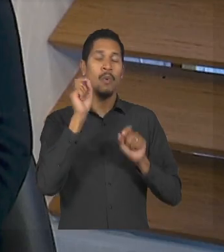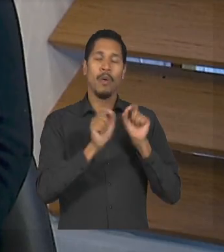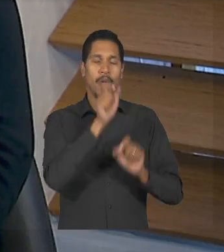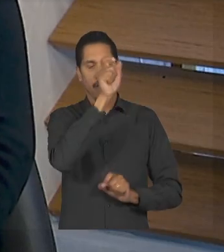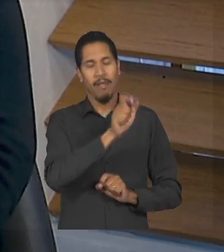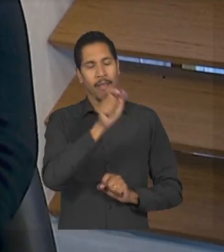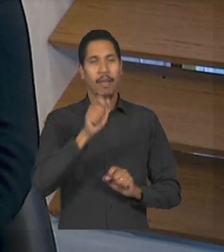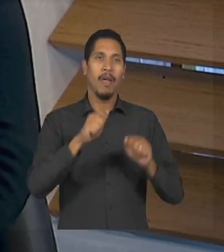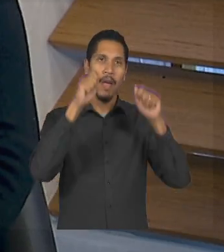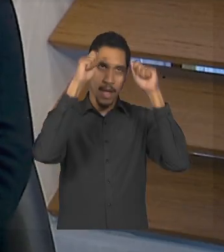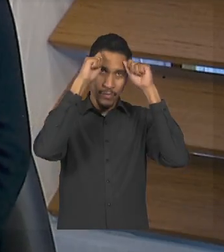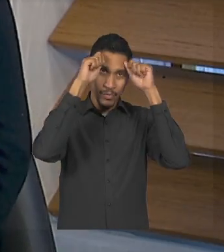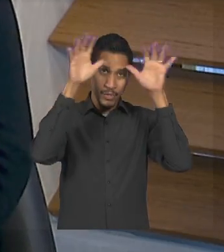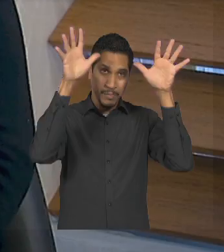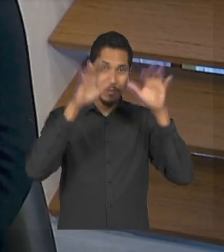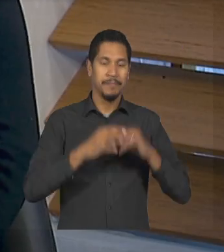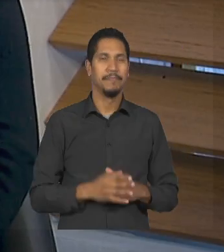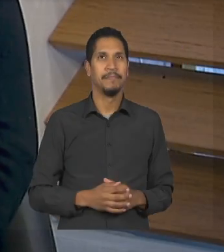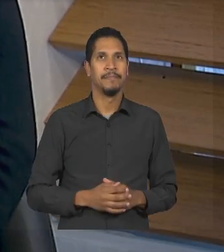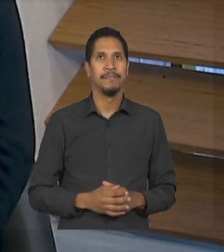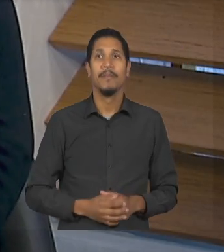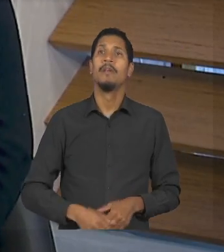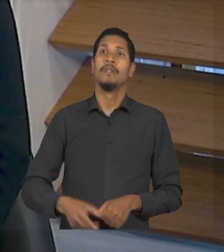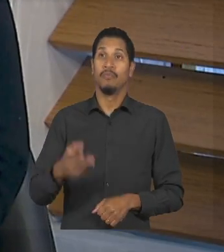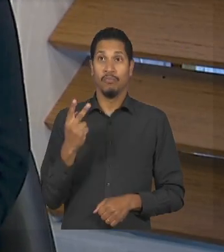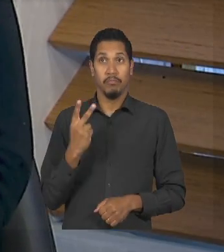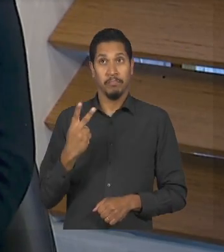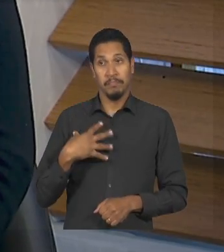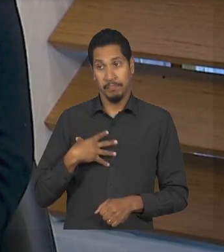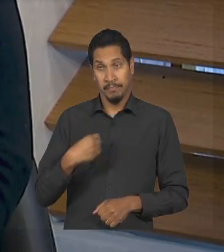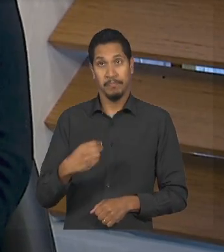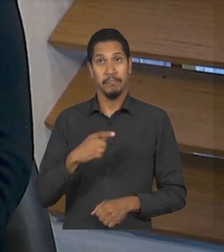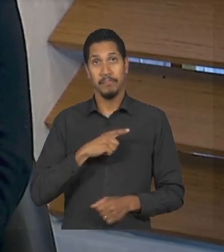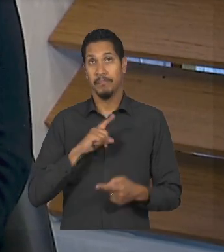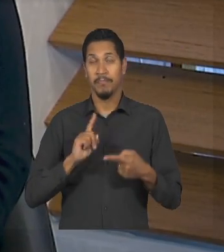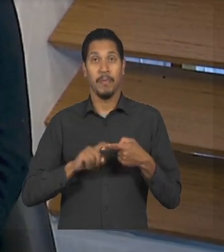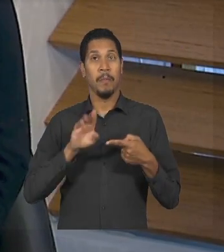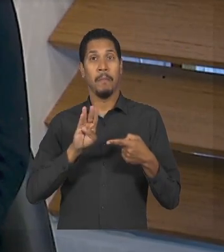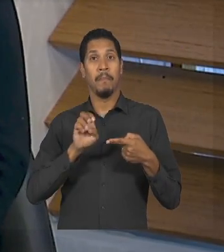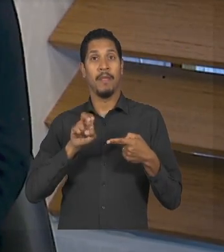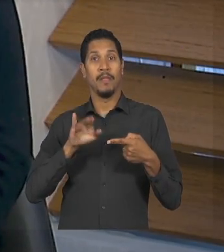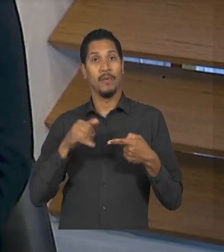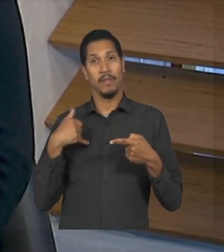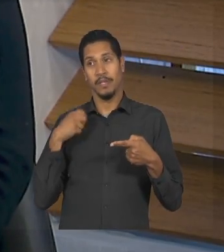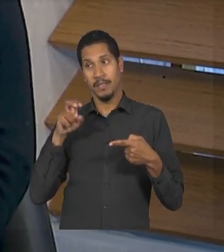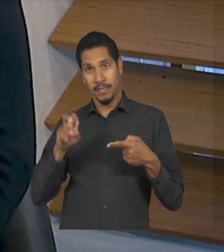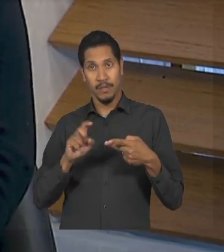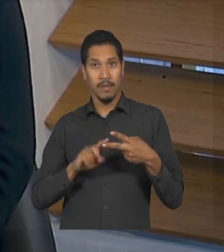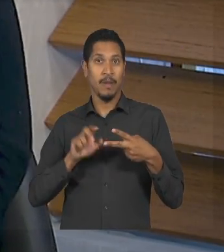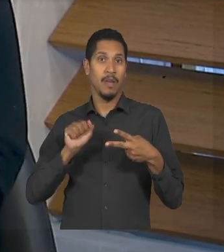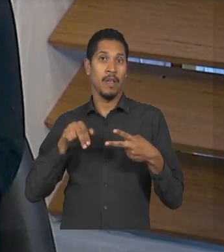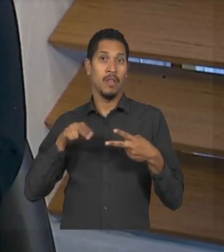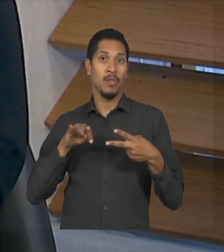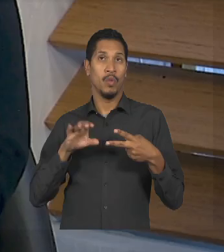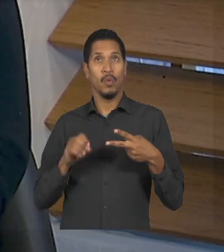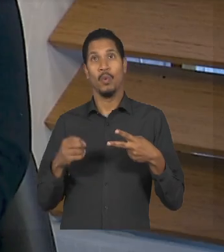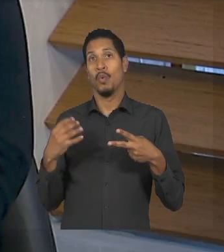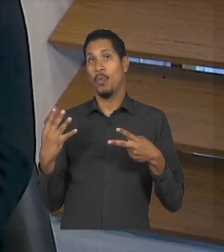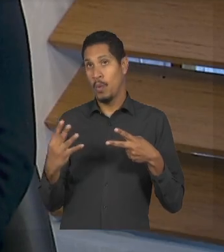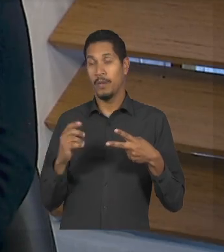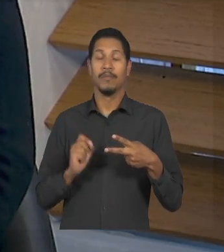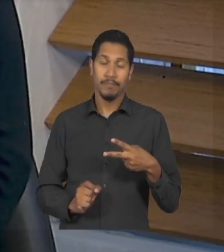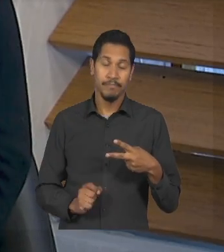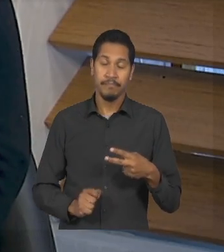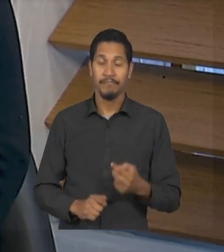maravilha eu tenho dois filhos o Benício de cinco anos e o Antônio de quatro anos os